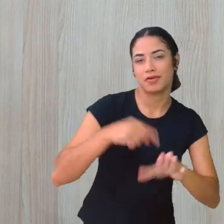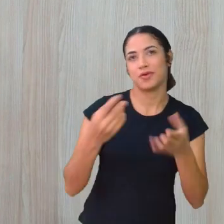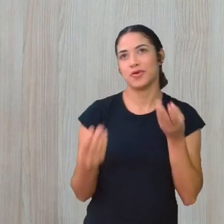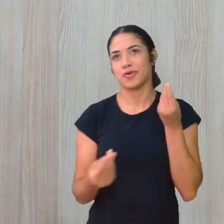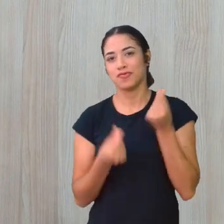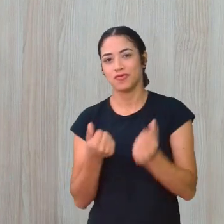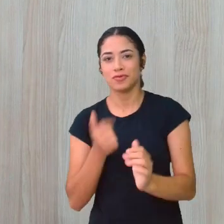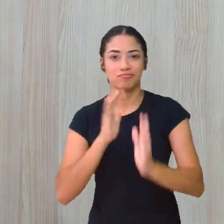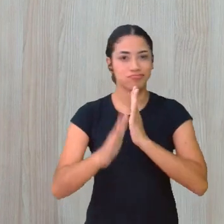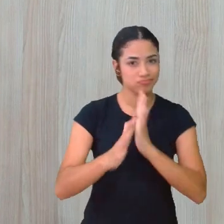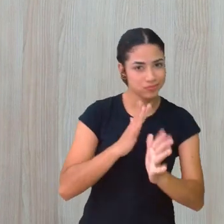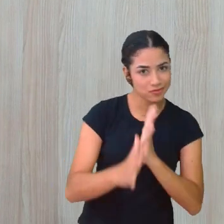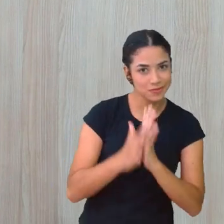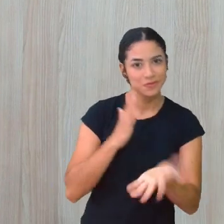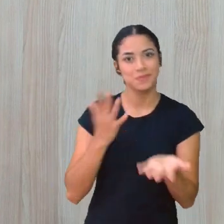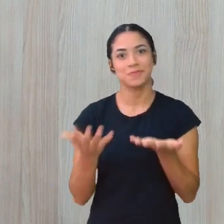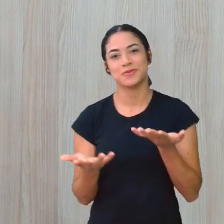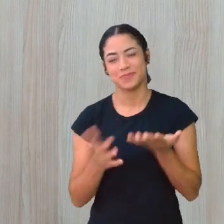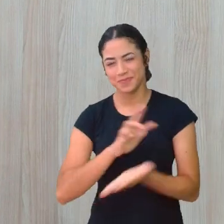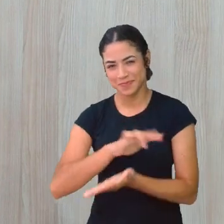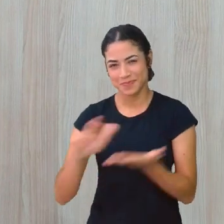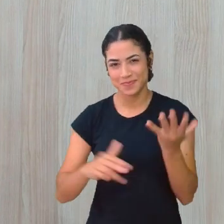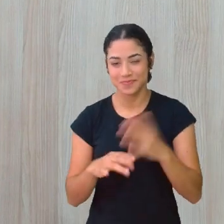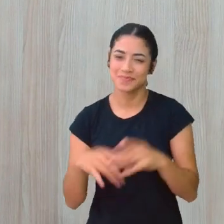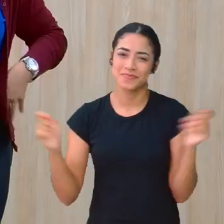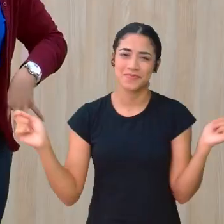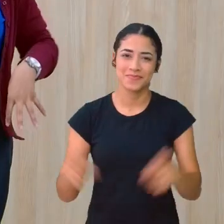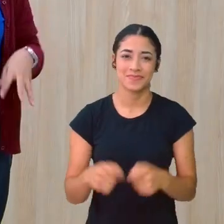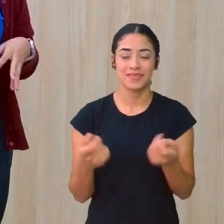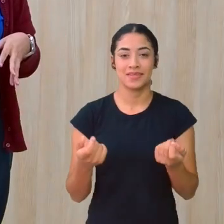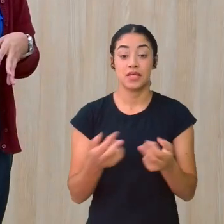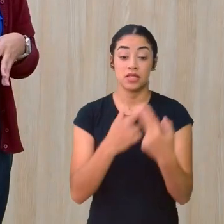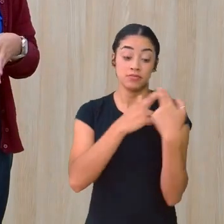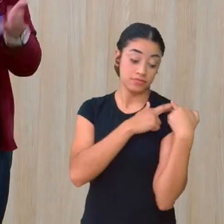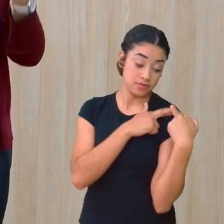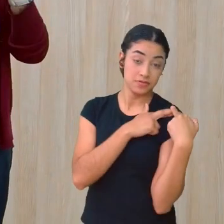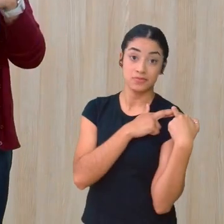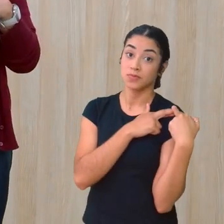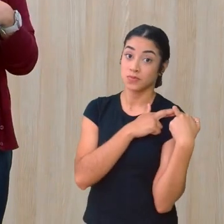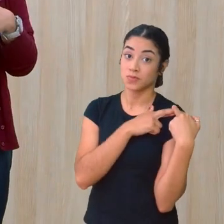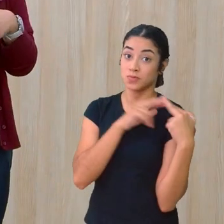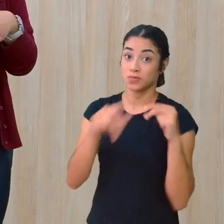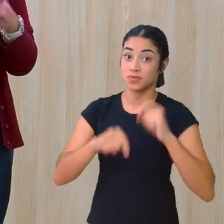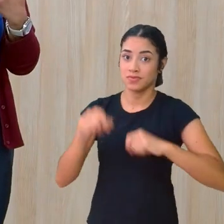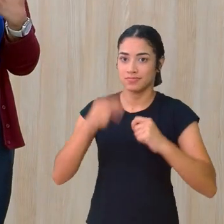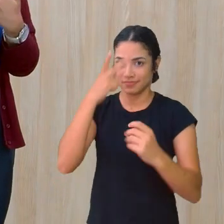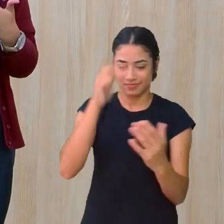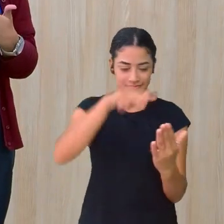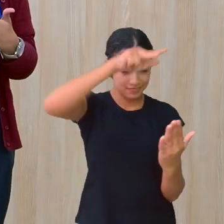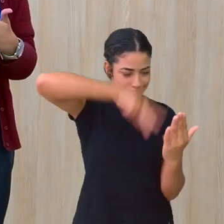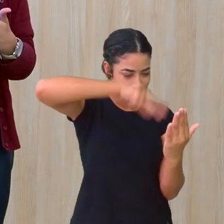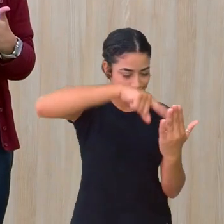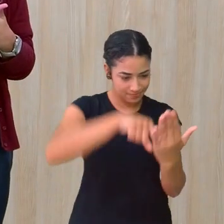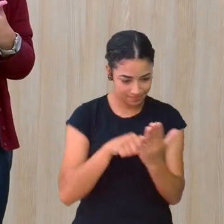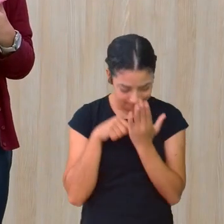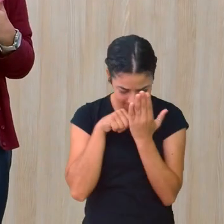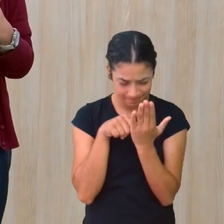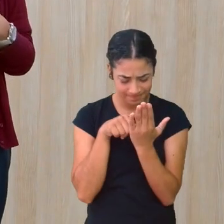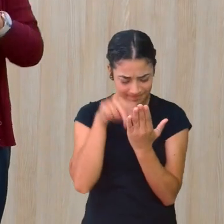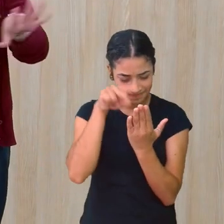Lúdica também Sim E aí fica muito A cargo Do leitor Daquele que recebe A história